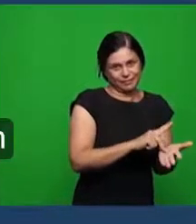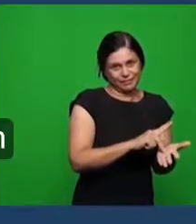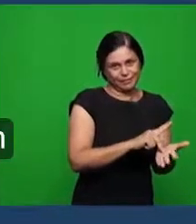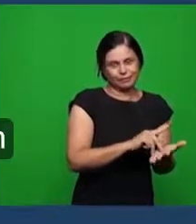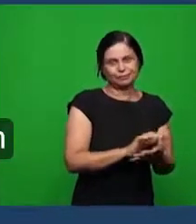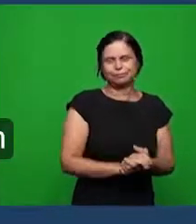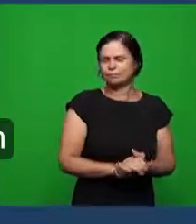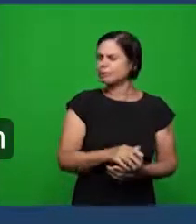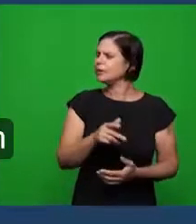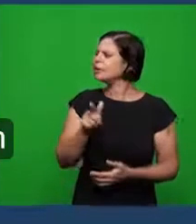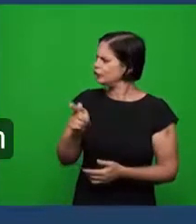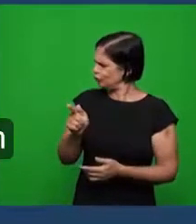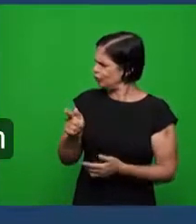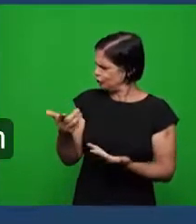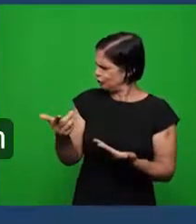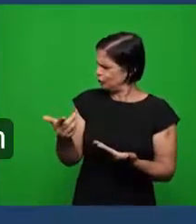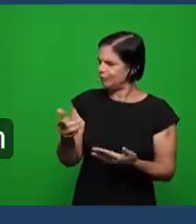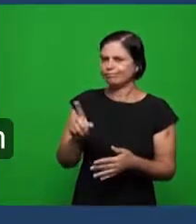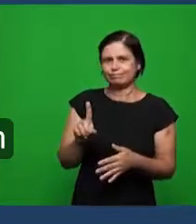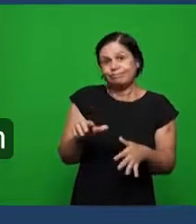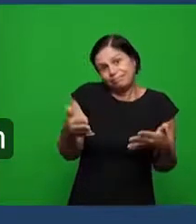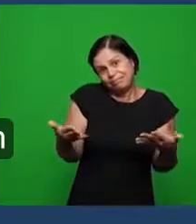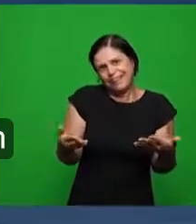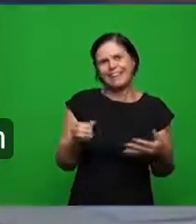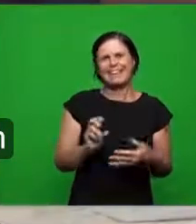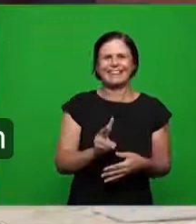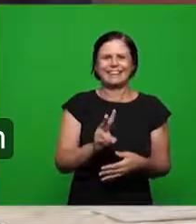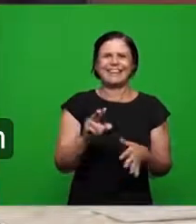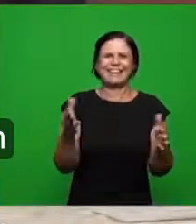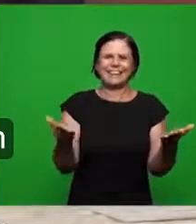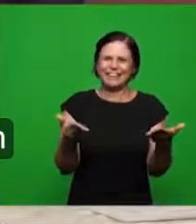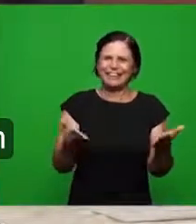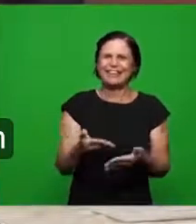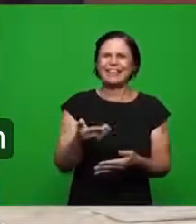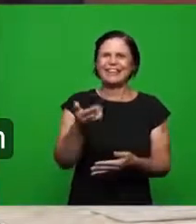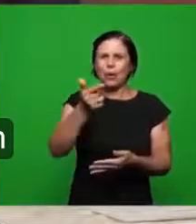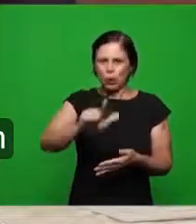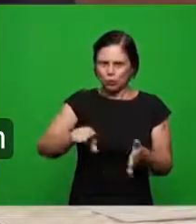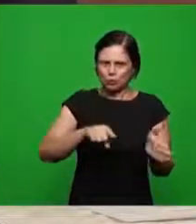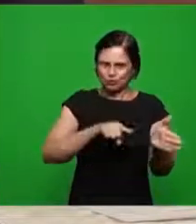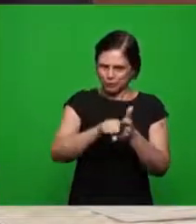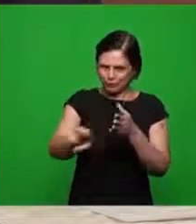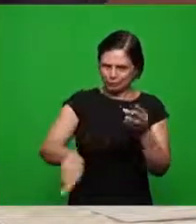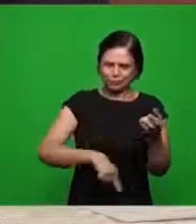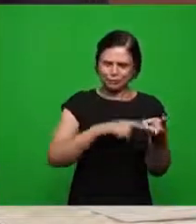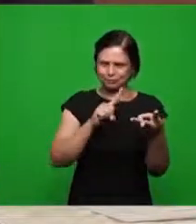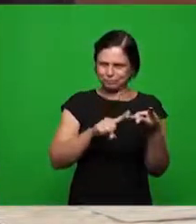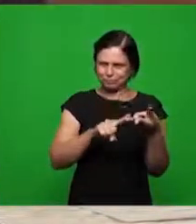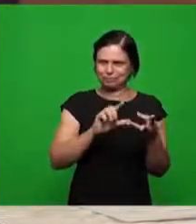redutivo bem então nós vamos agora para a pergunta seguinte